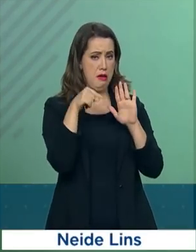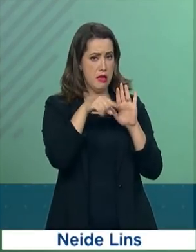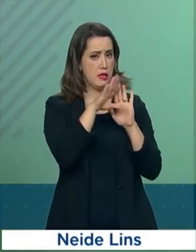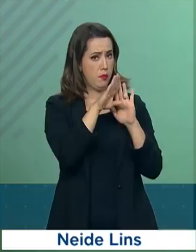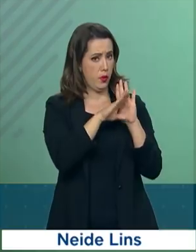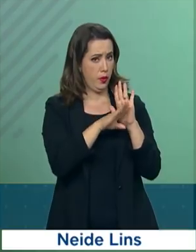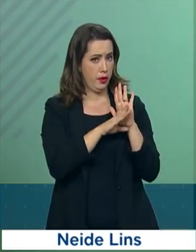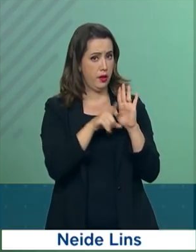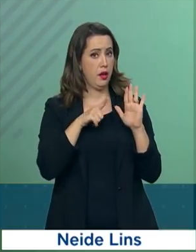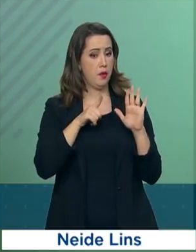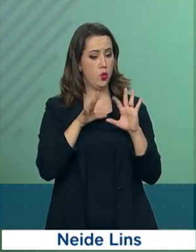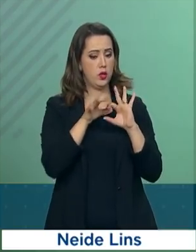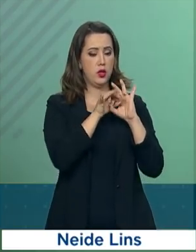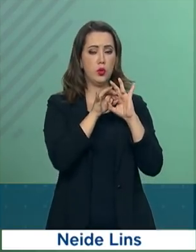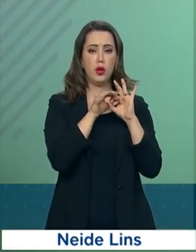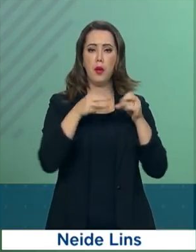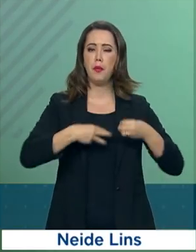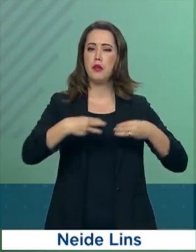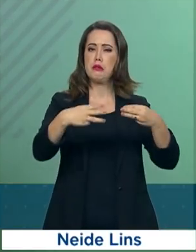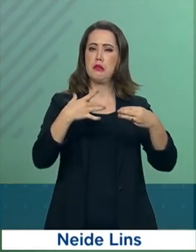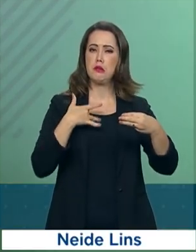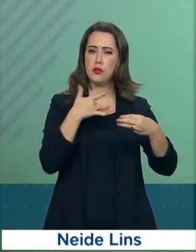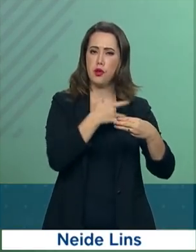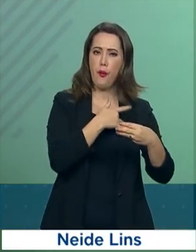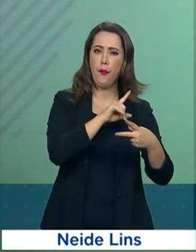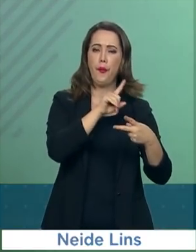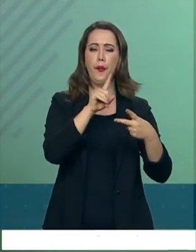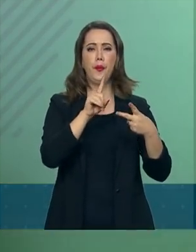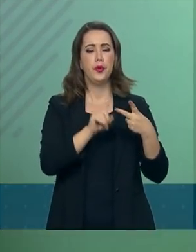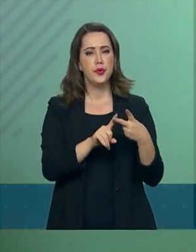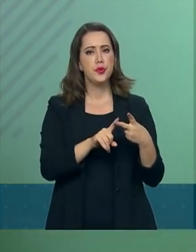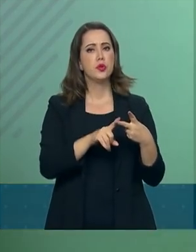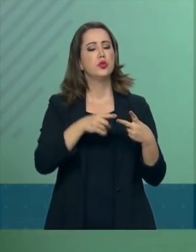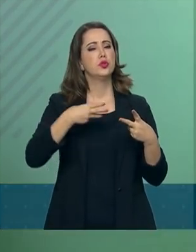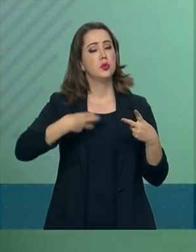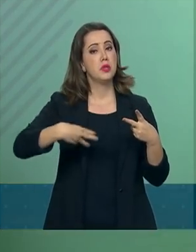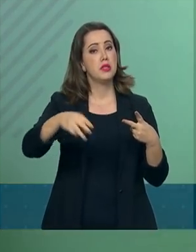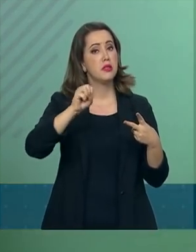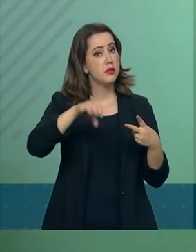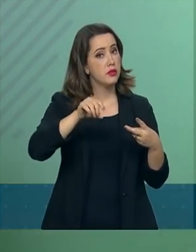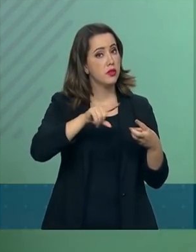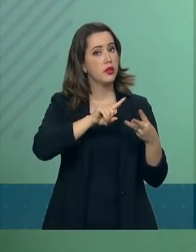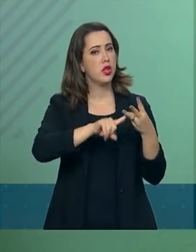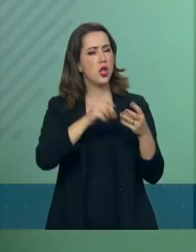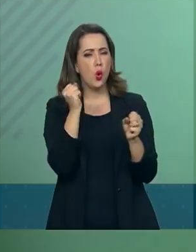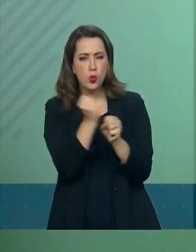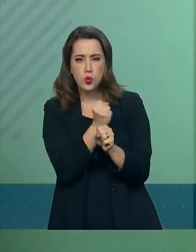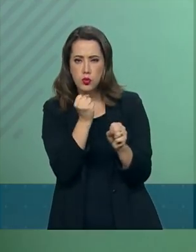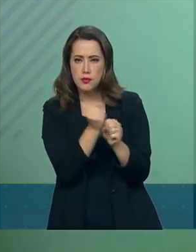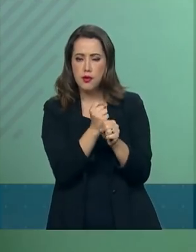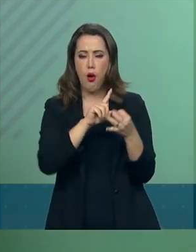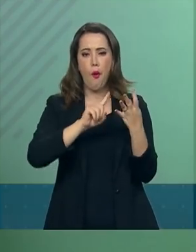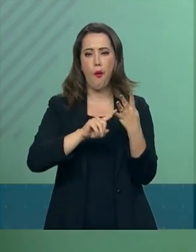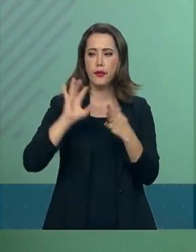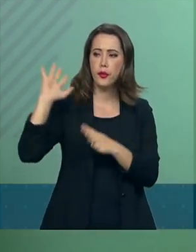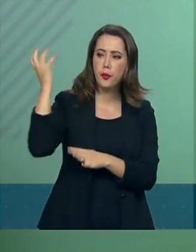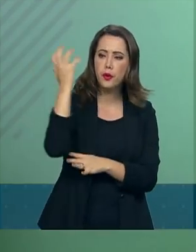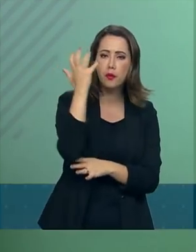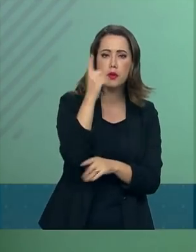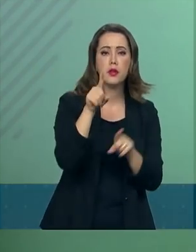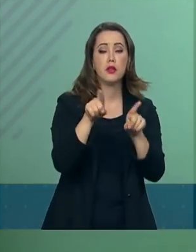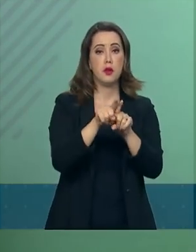dos Ministérios da Saúde, da Educação, da Infraestrutura, do Meio Ambiente, da própria